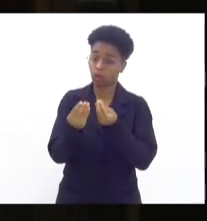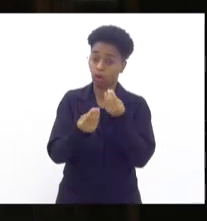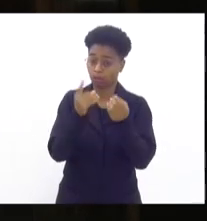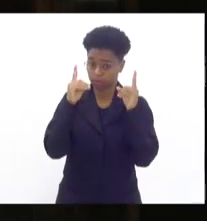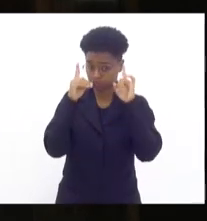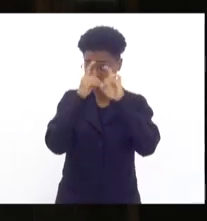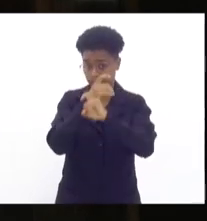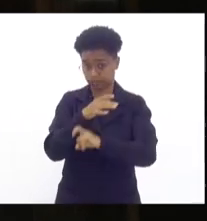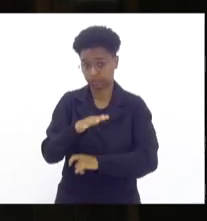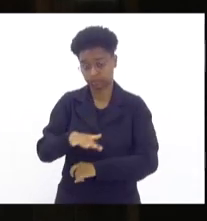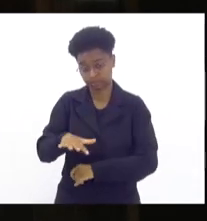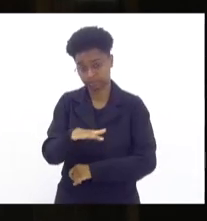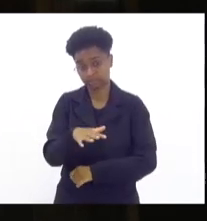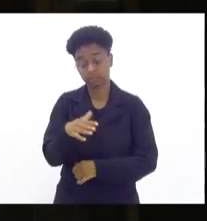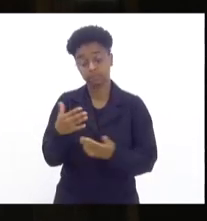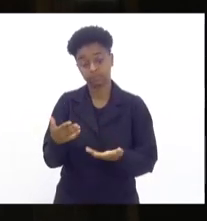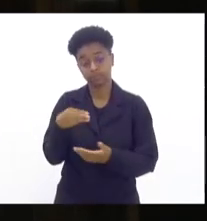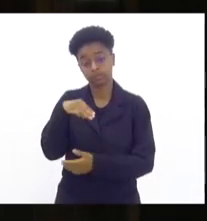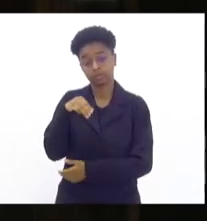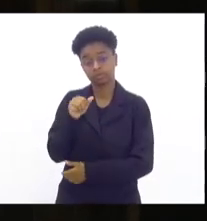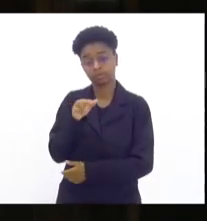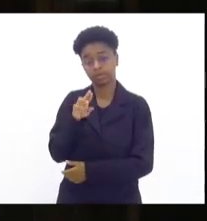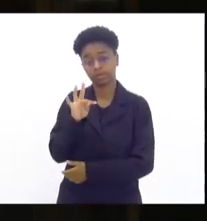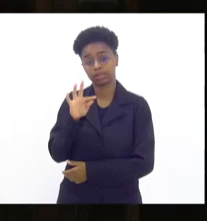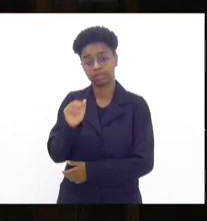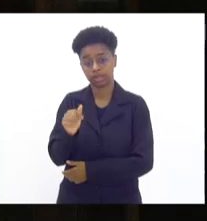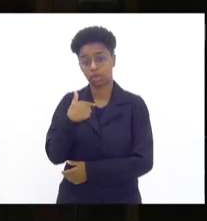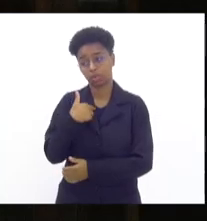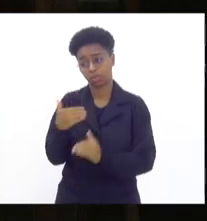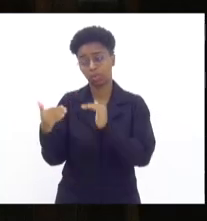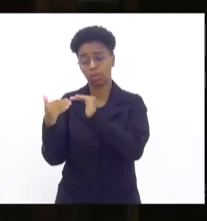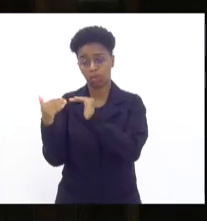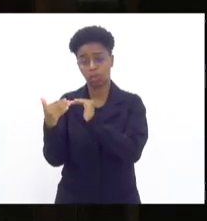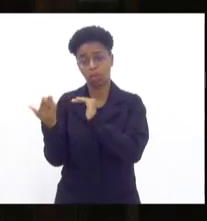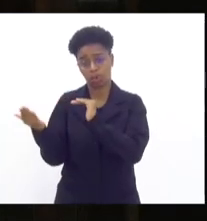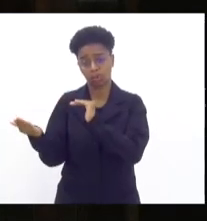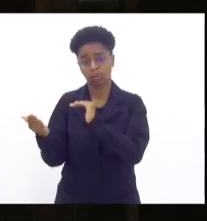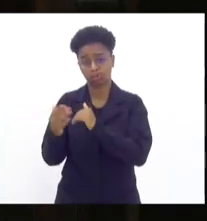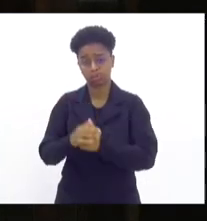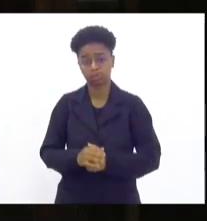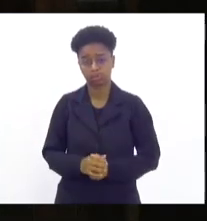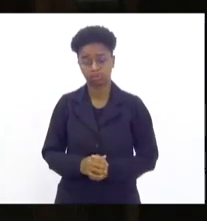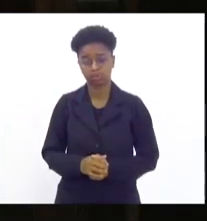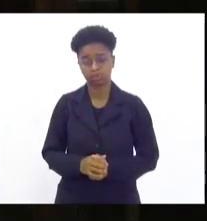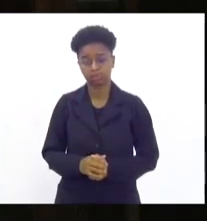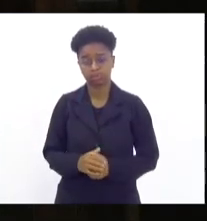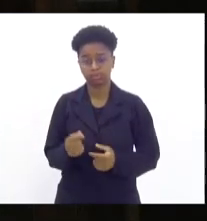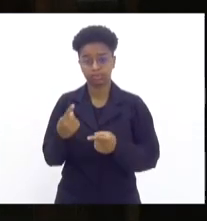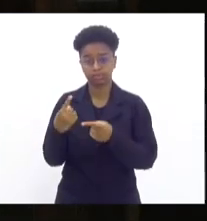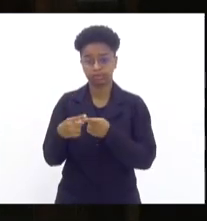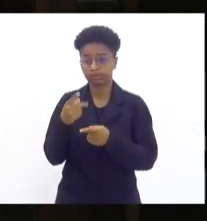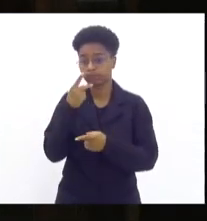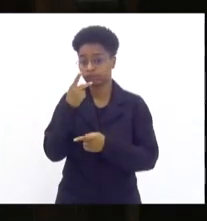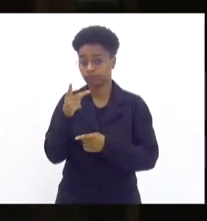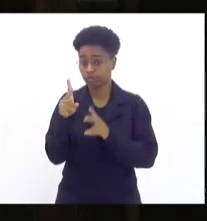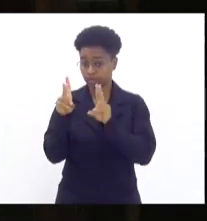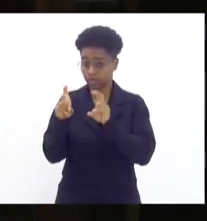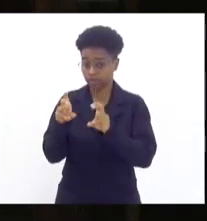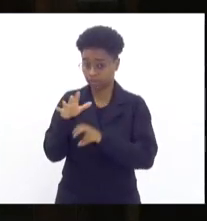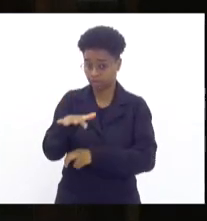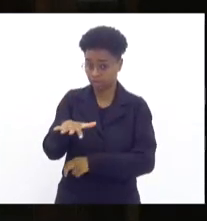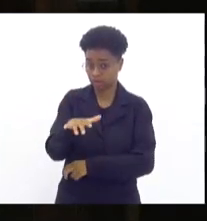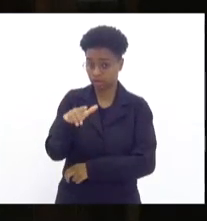doutora deputada Marta Rocha, eu corroboro da senhora do que a senhora falou em relação a Bras de Pina.